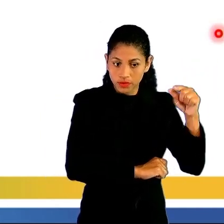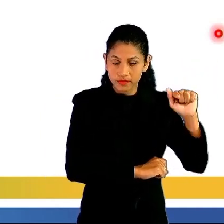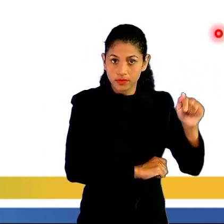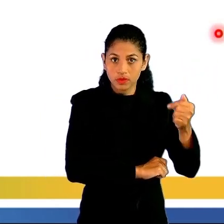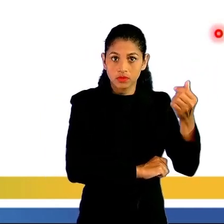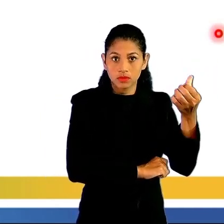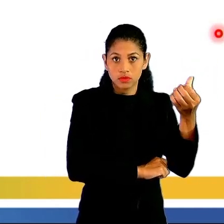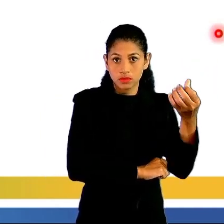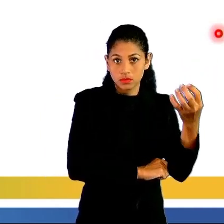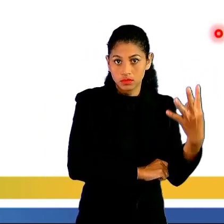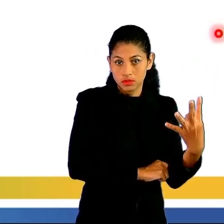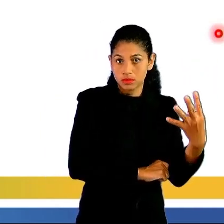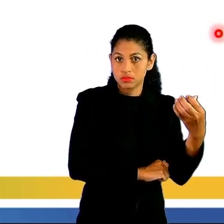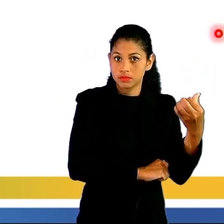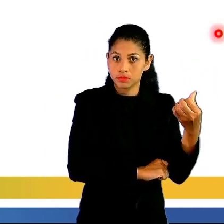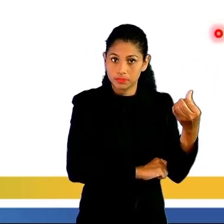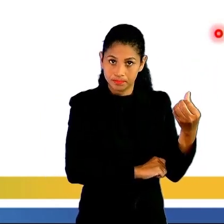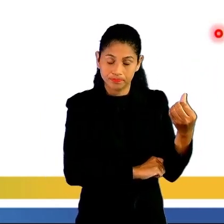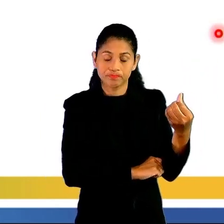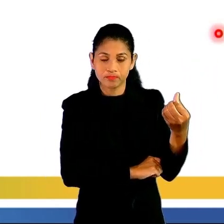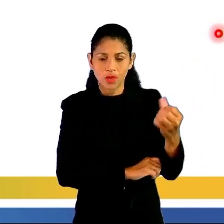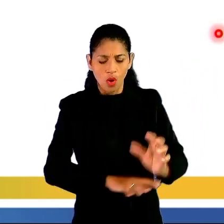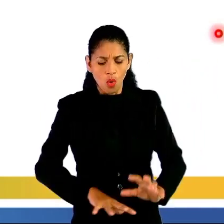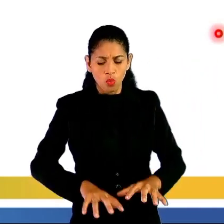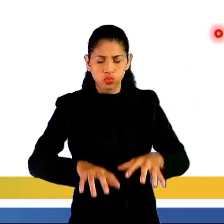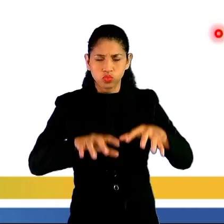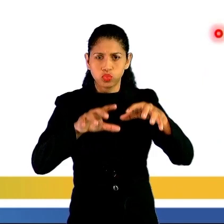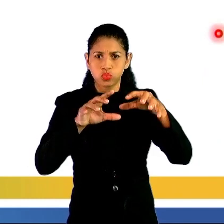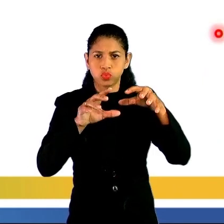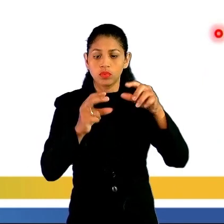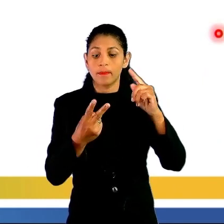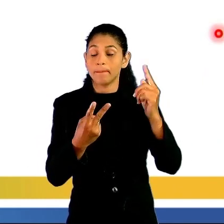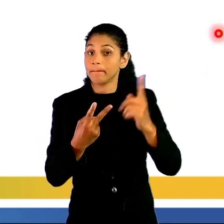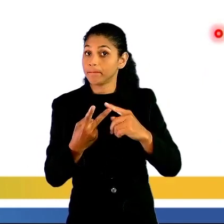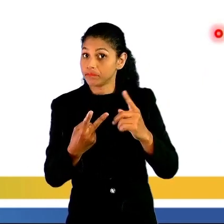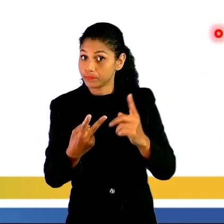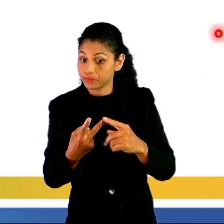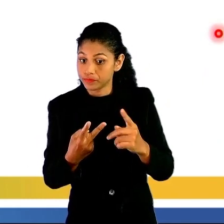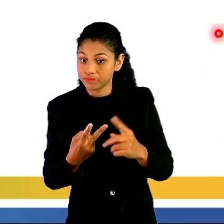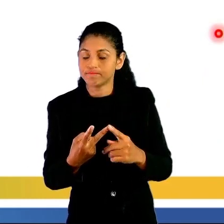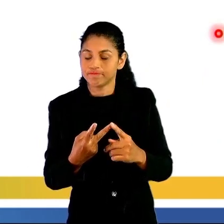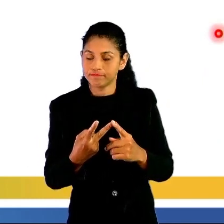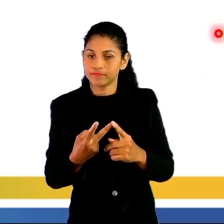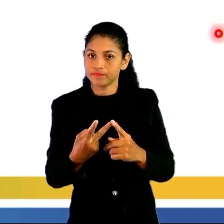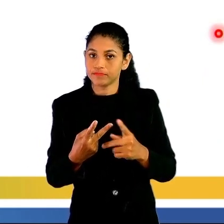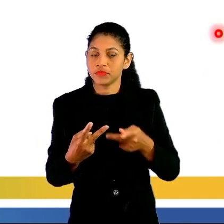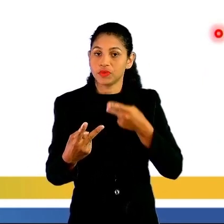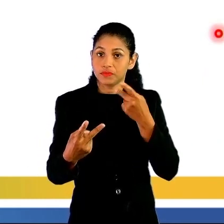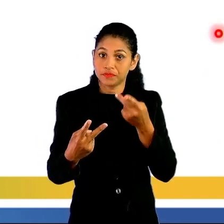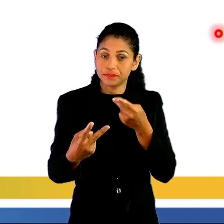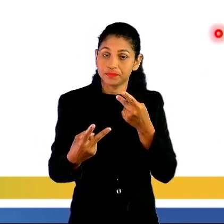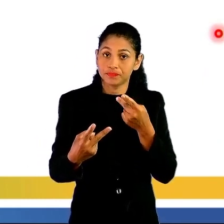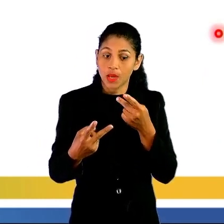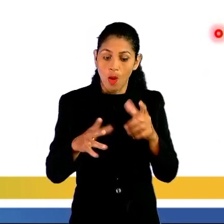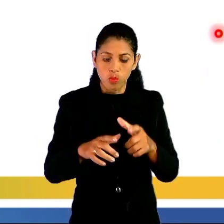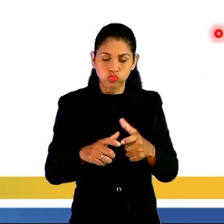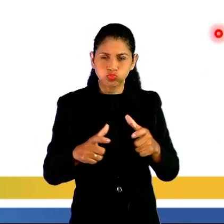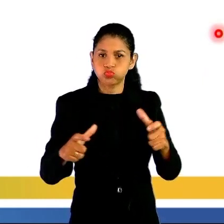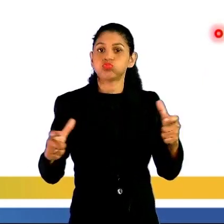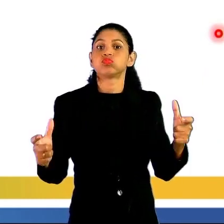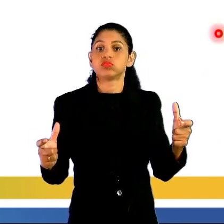cúbicos. Observe que o volume 2, que é o do segundo contêiner, que nós estamos falando do cilindro, é maior.